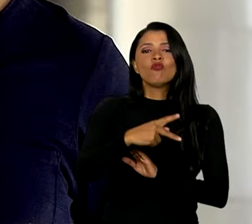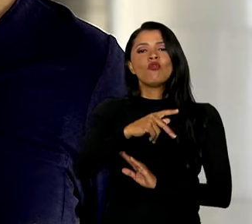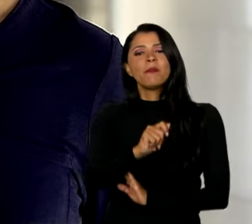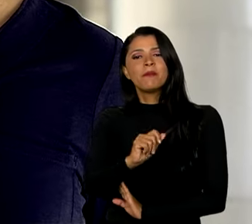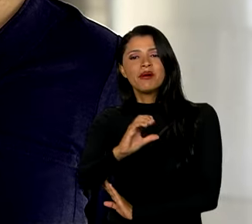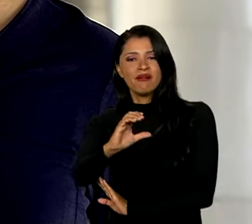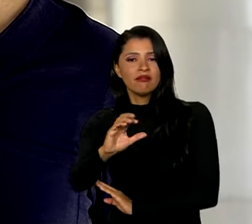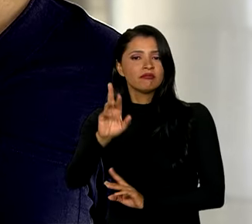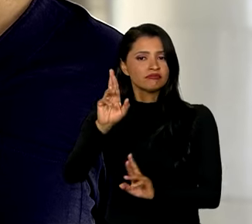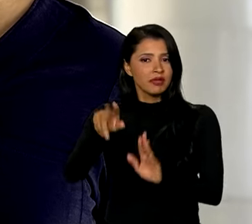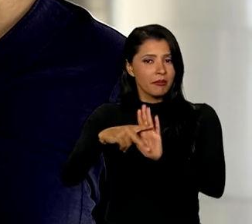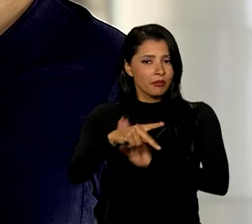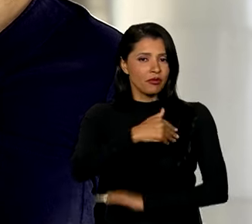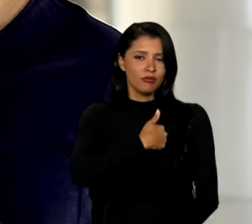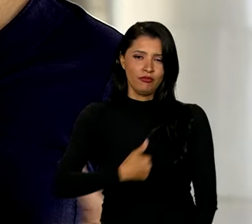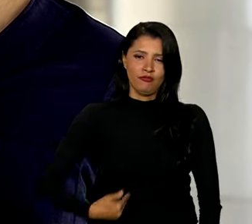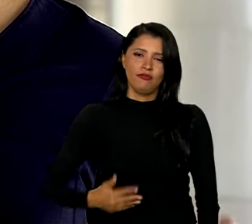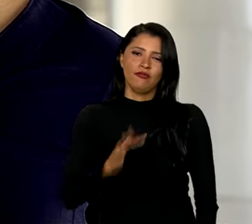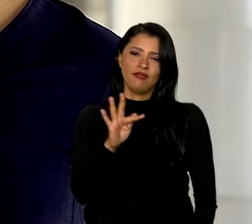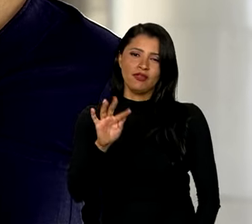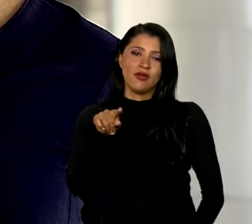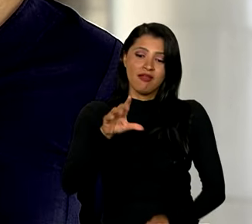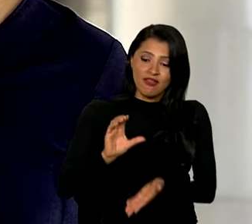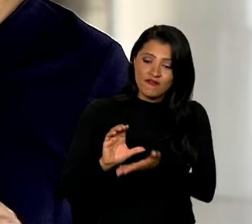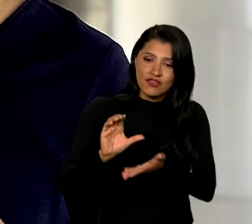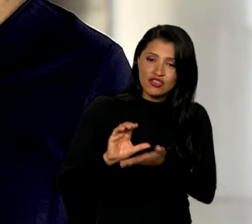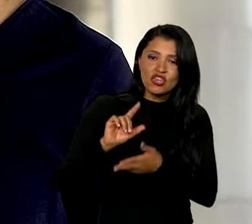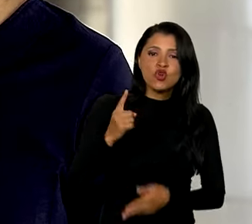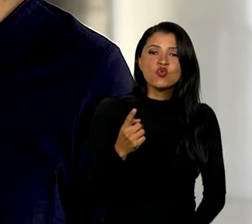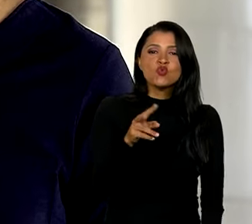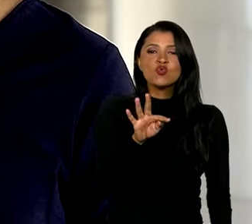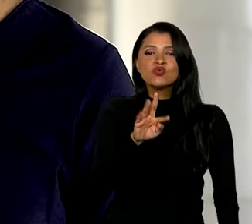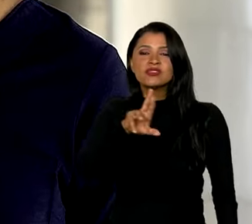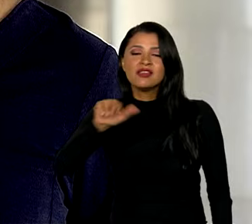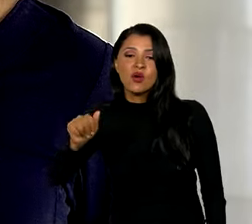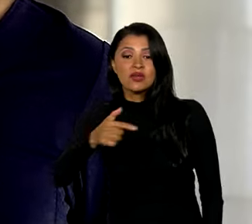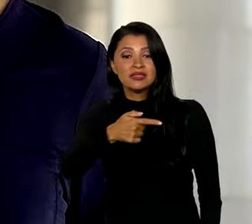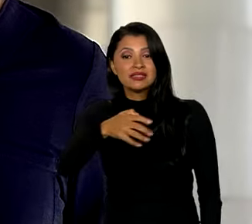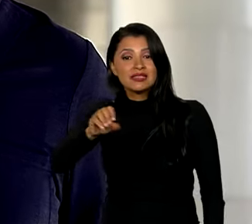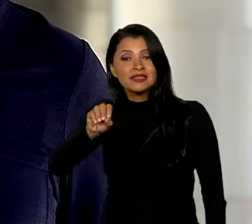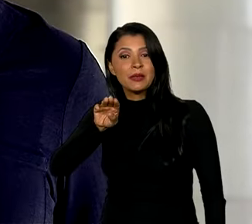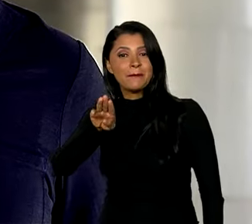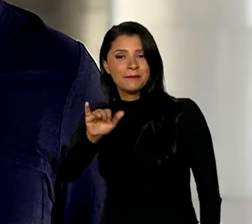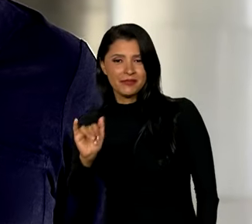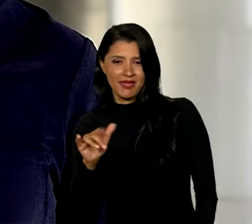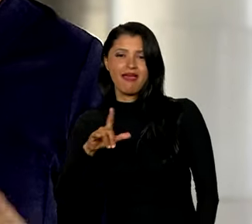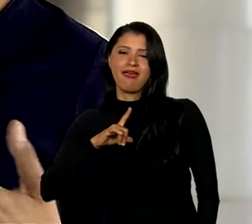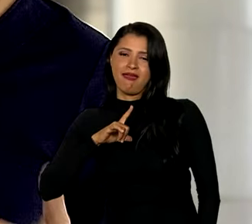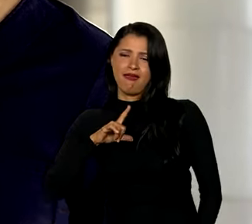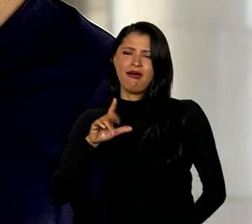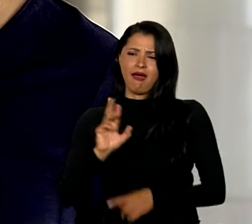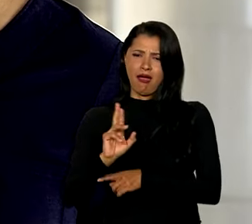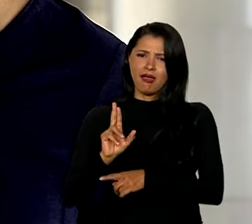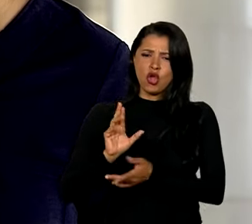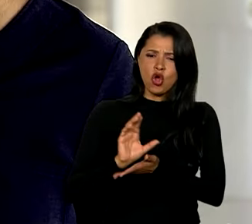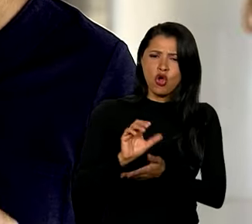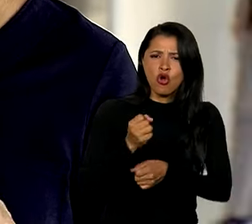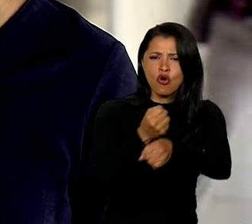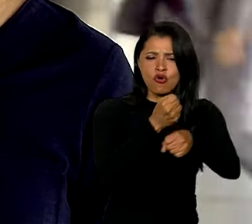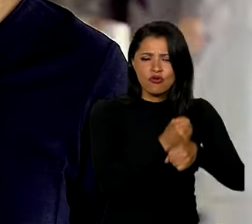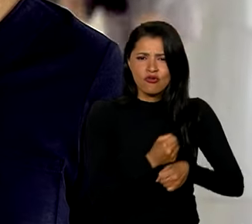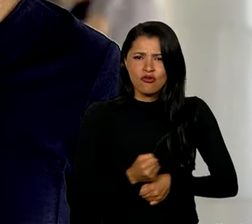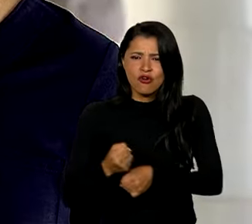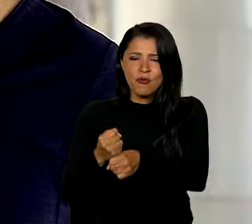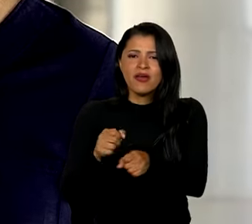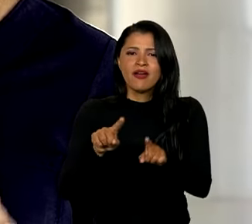expectativa do governo federal é investir 1 trilhão e 700 bilhões de reais em obras, com compromisso com a